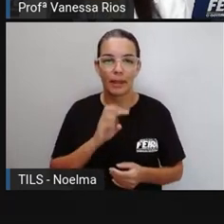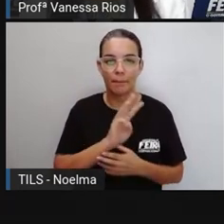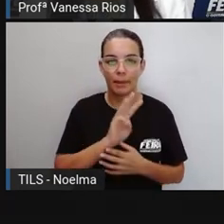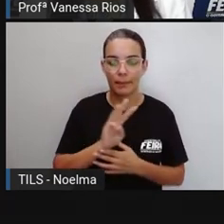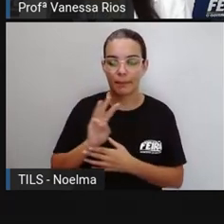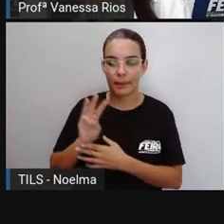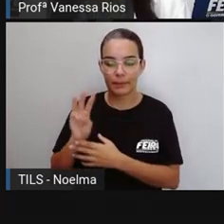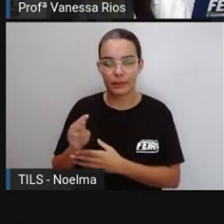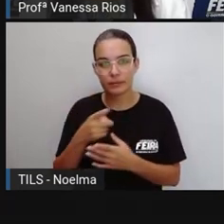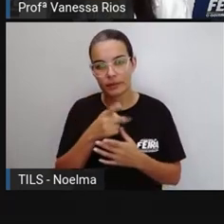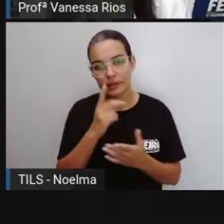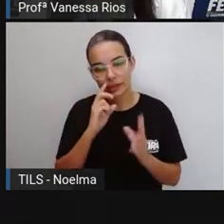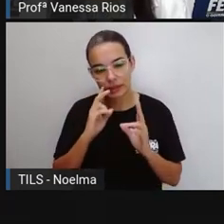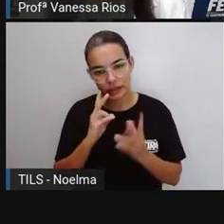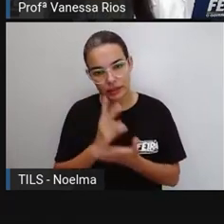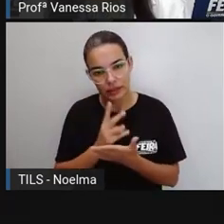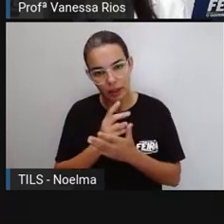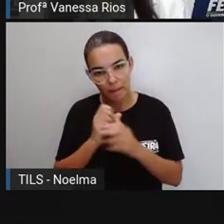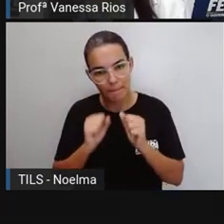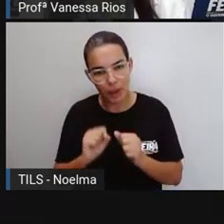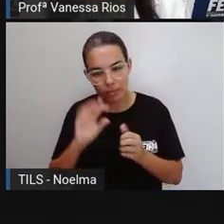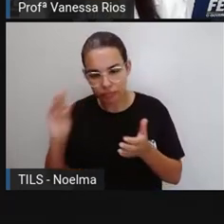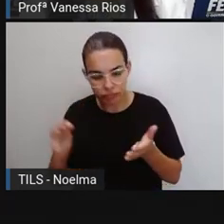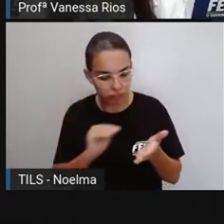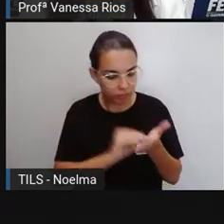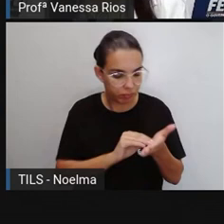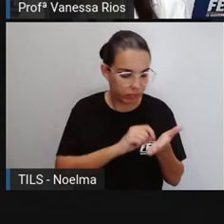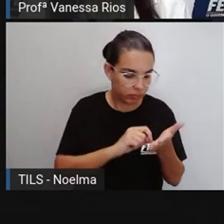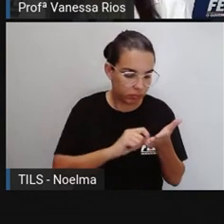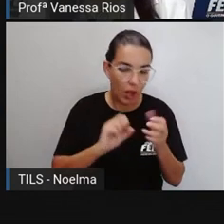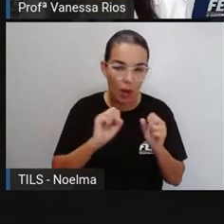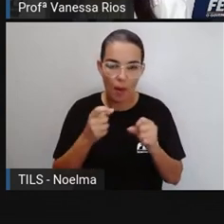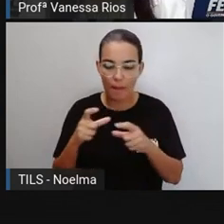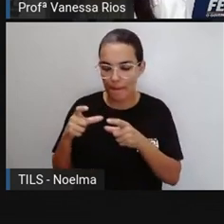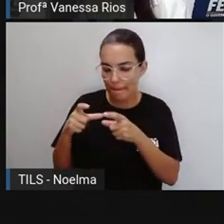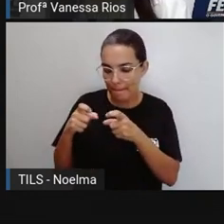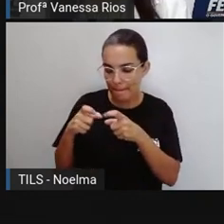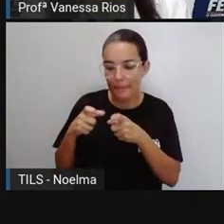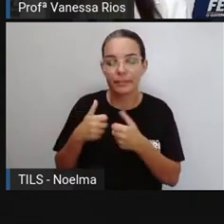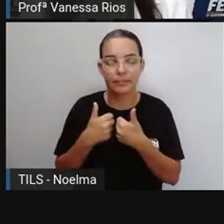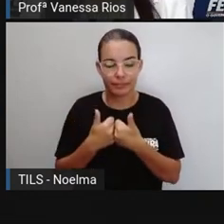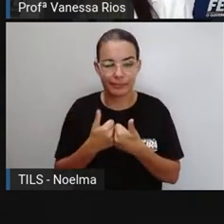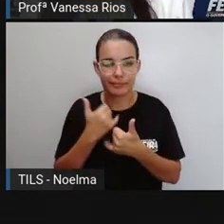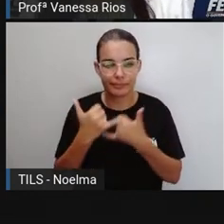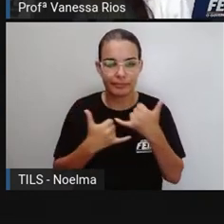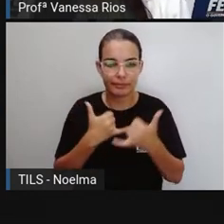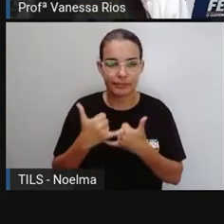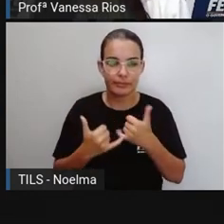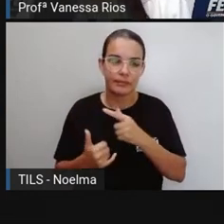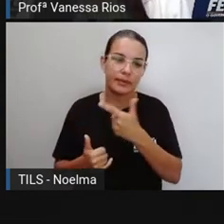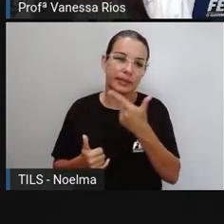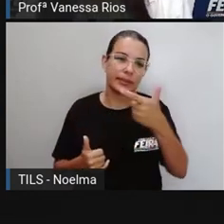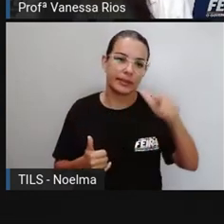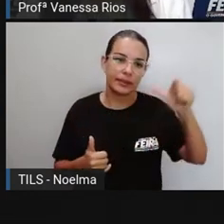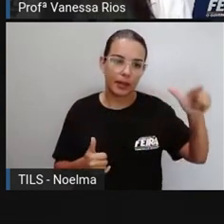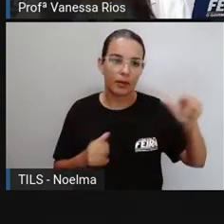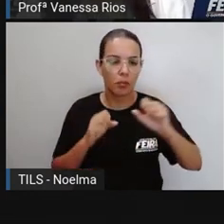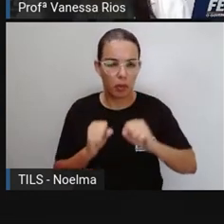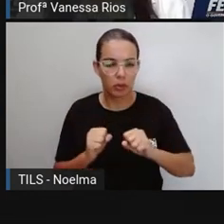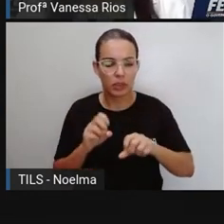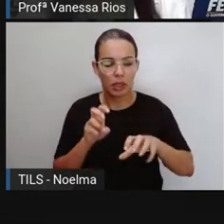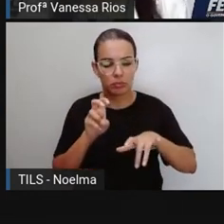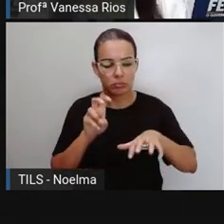que você, como sempre, pode anotar, pode printar a tela e jogar depois, certo? Tendo acesso aí tanto pelo